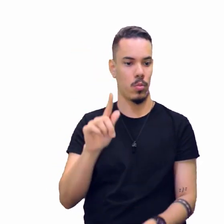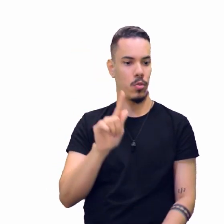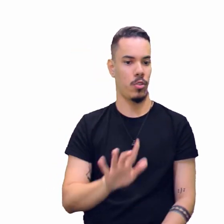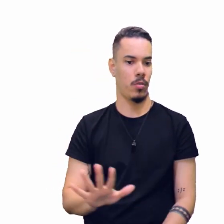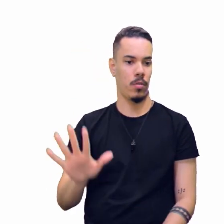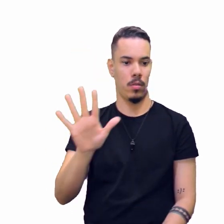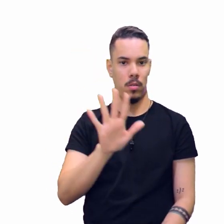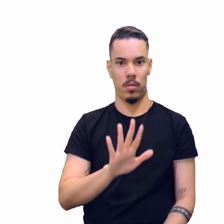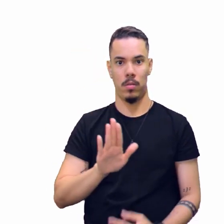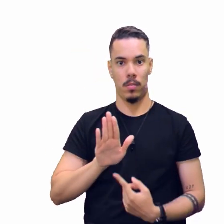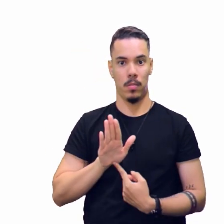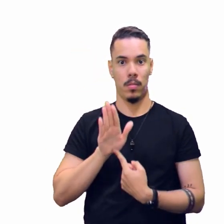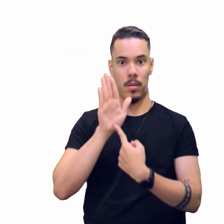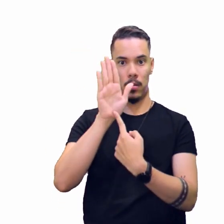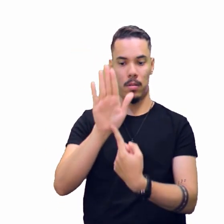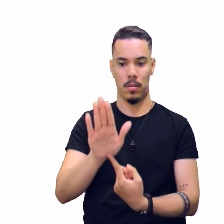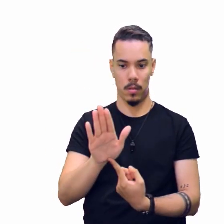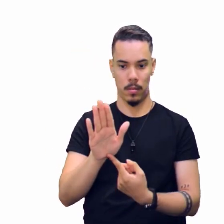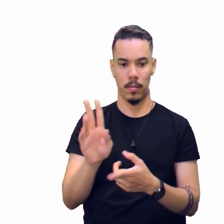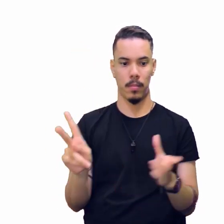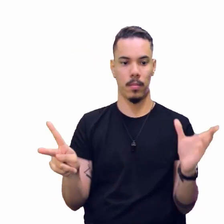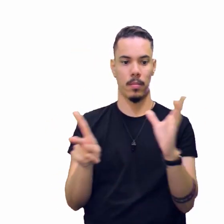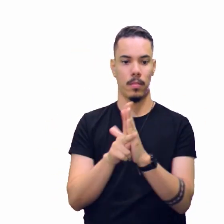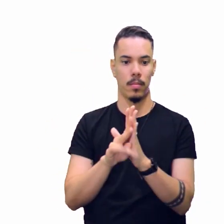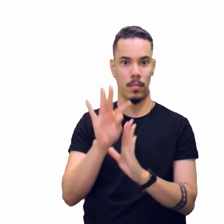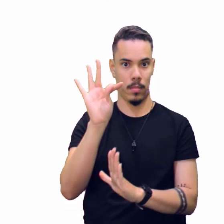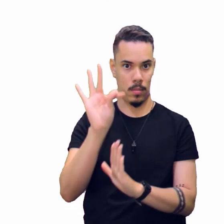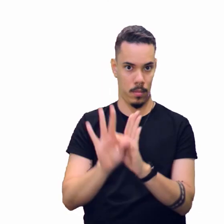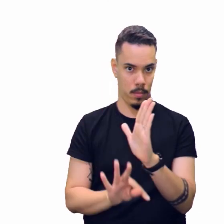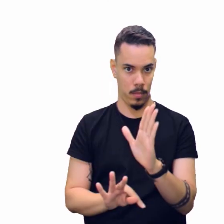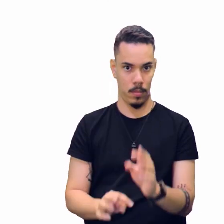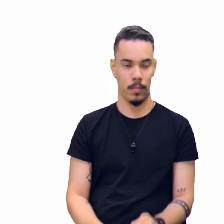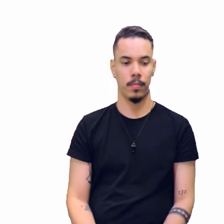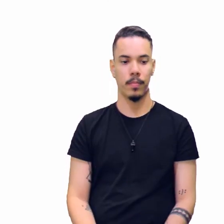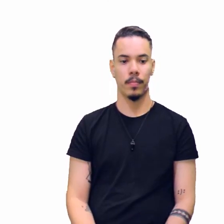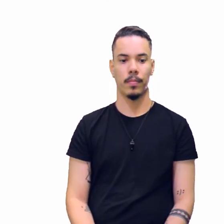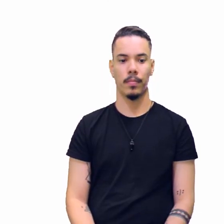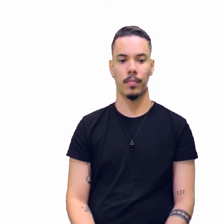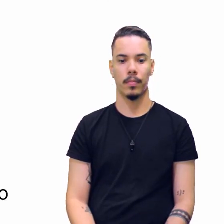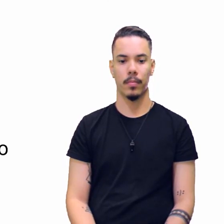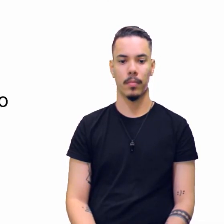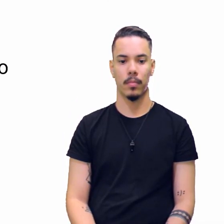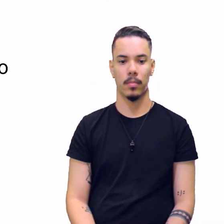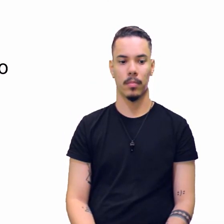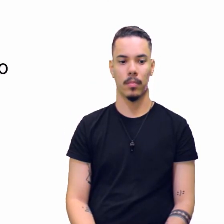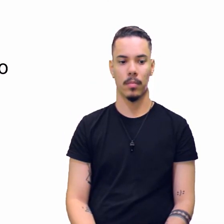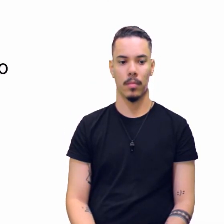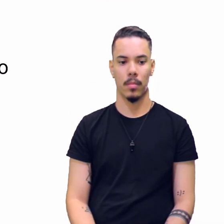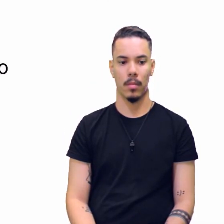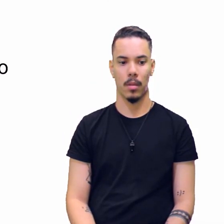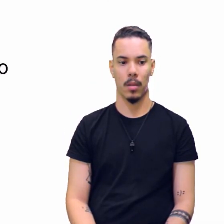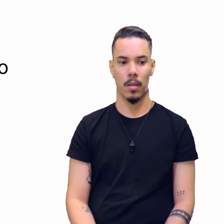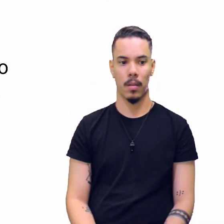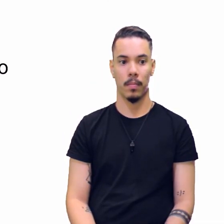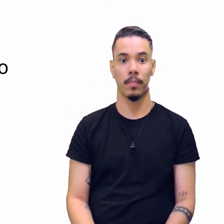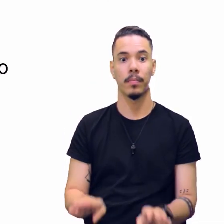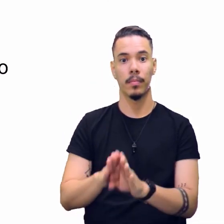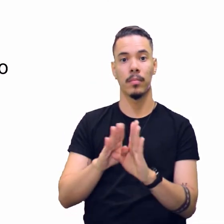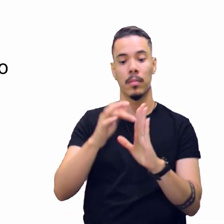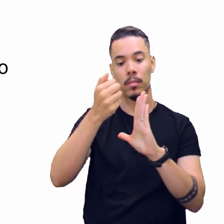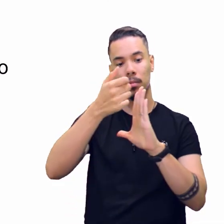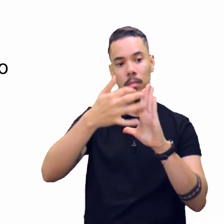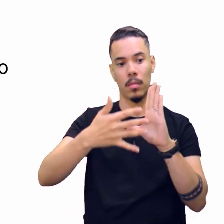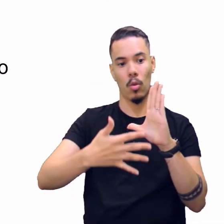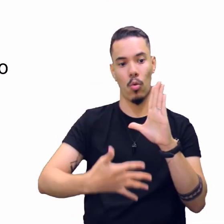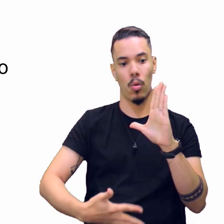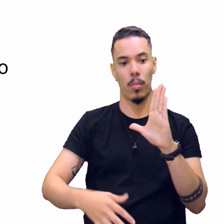do que é a apresentação geral do texto, da reportagem. Tá bom? E o corpo do texto, que são